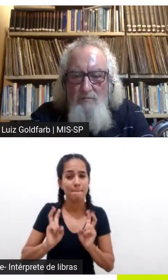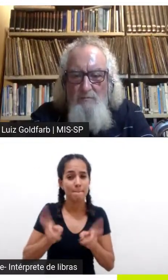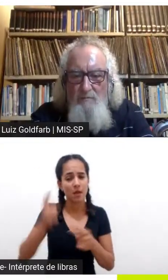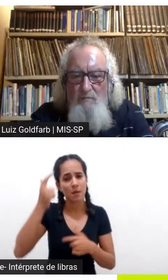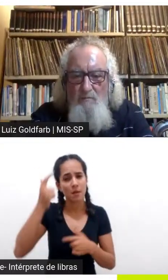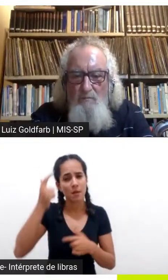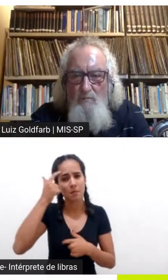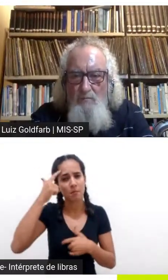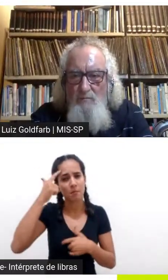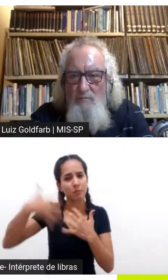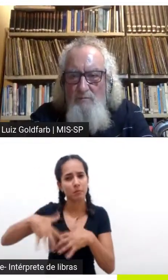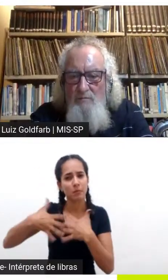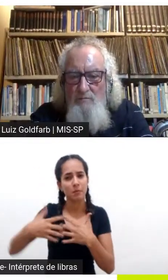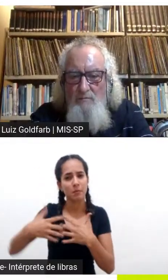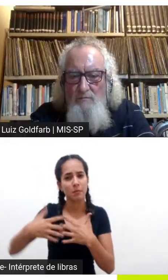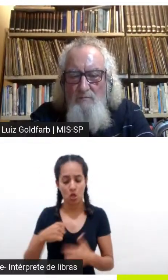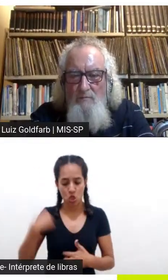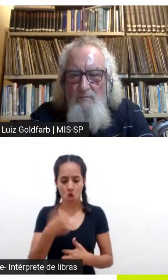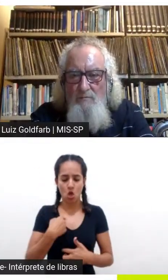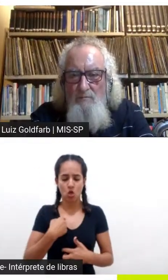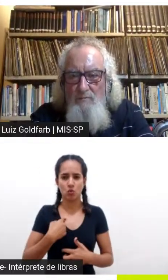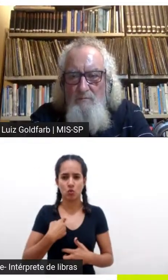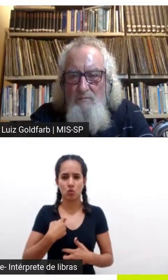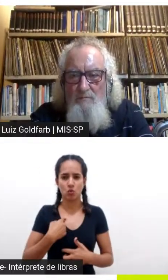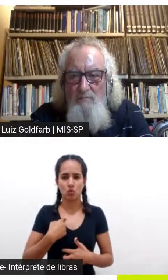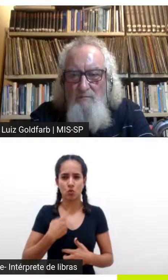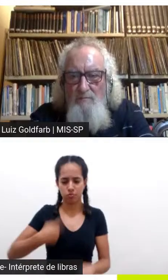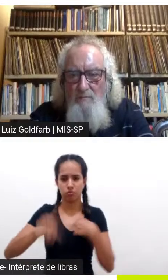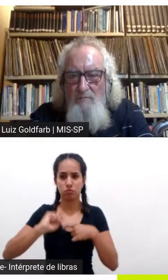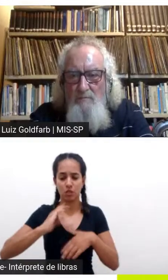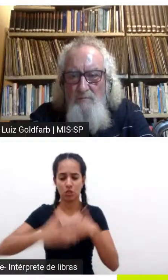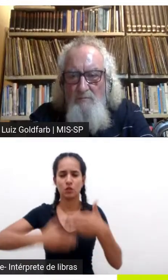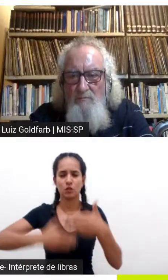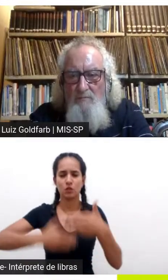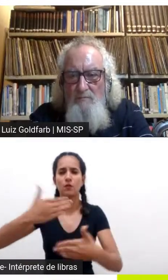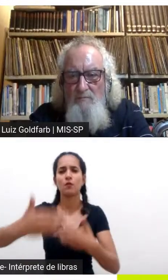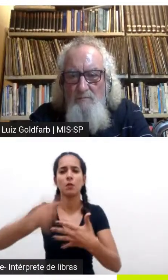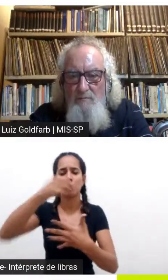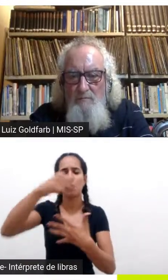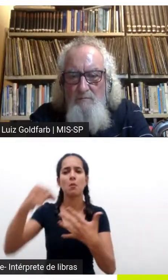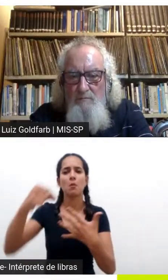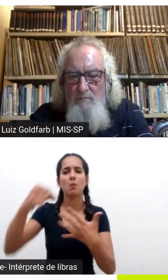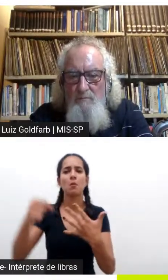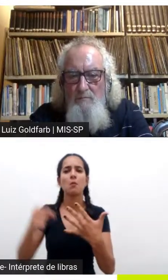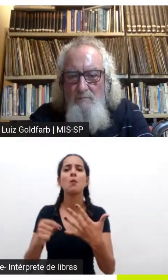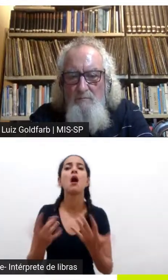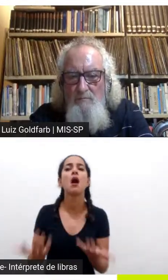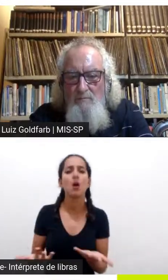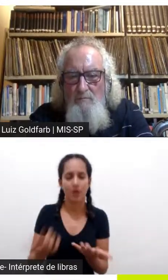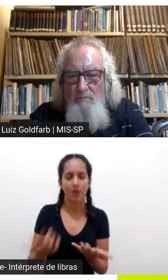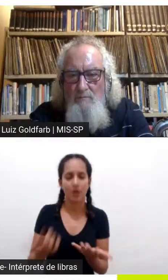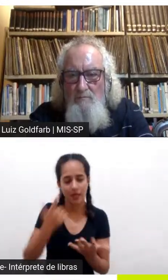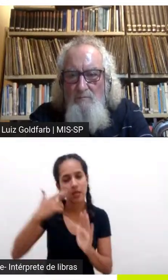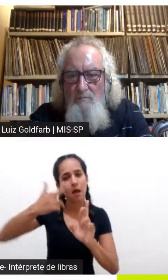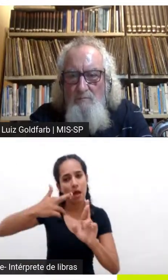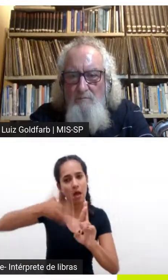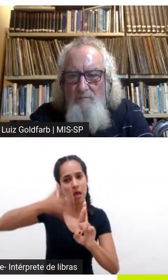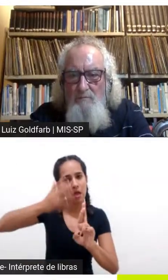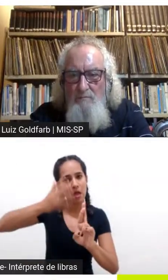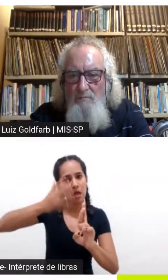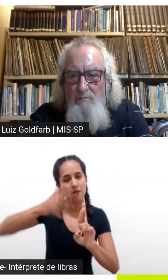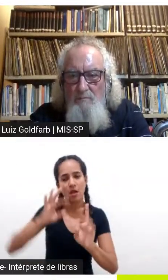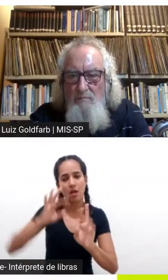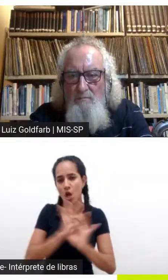critérios de desenvolvimento e aí eu acredito que a Mairta Sen seja uma referência maravilhosa que é o desenvolvimento como